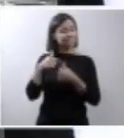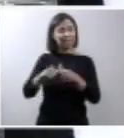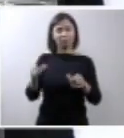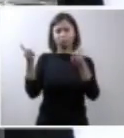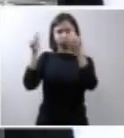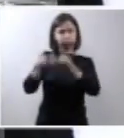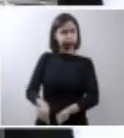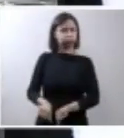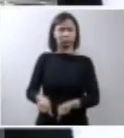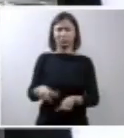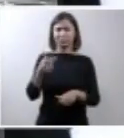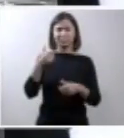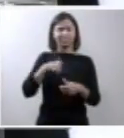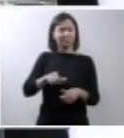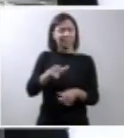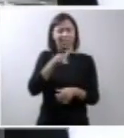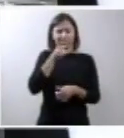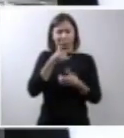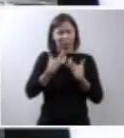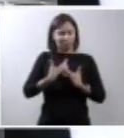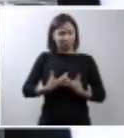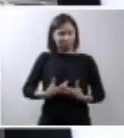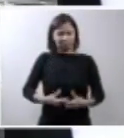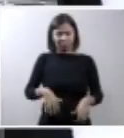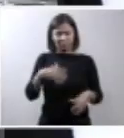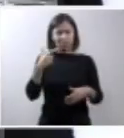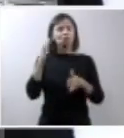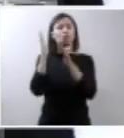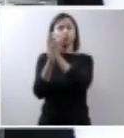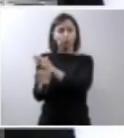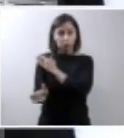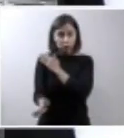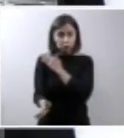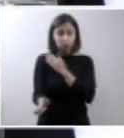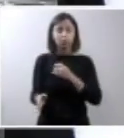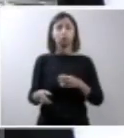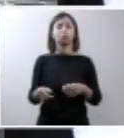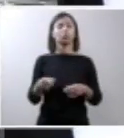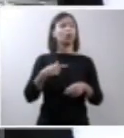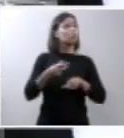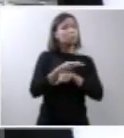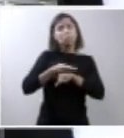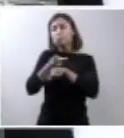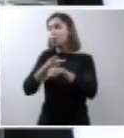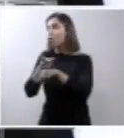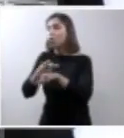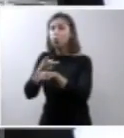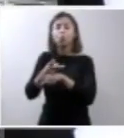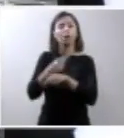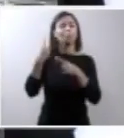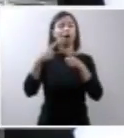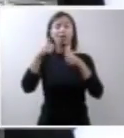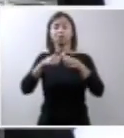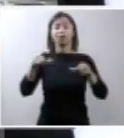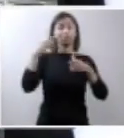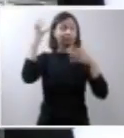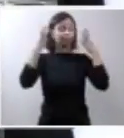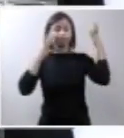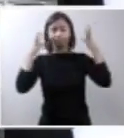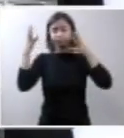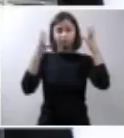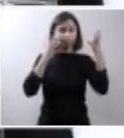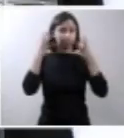bagaço. Ela não queria tomar banho, fugiu de casa, eu tive que sair do meu trabalho para apanhá-la. E foi quando